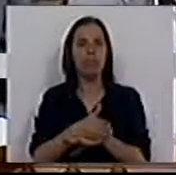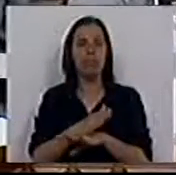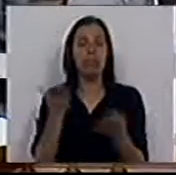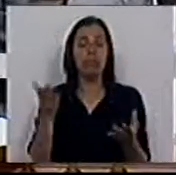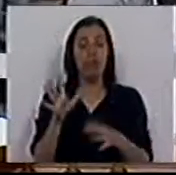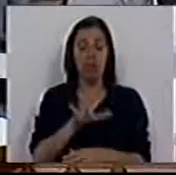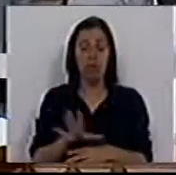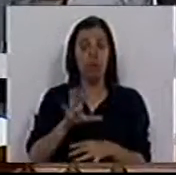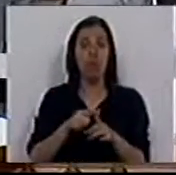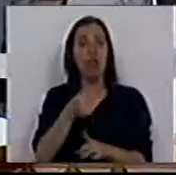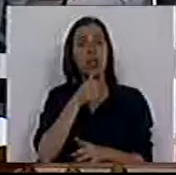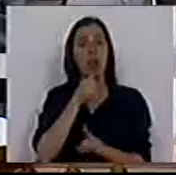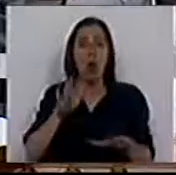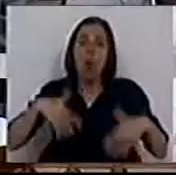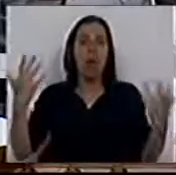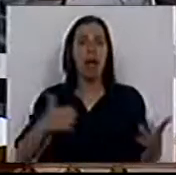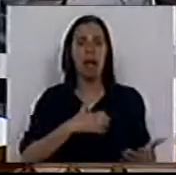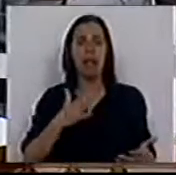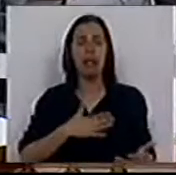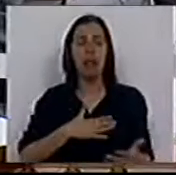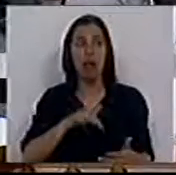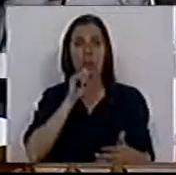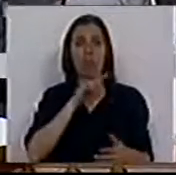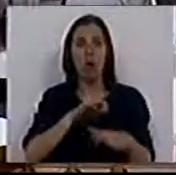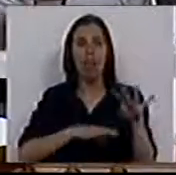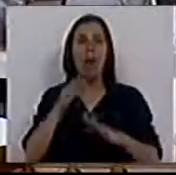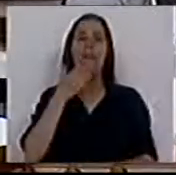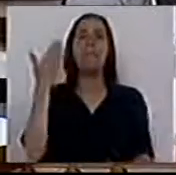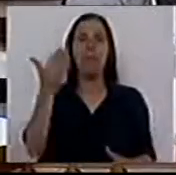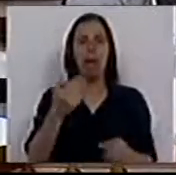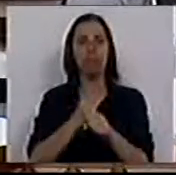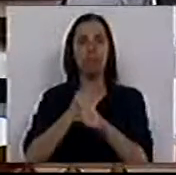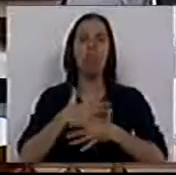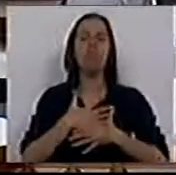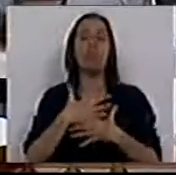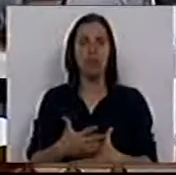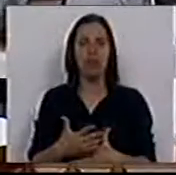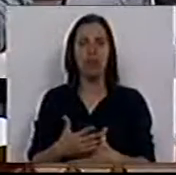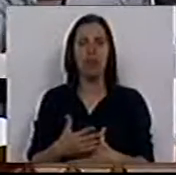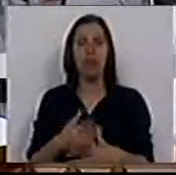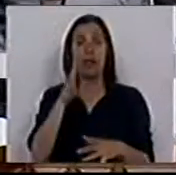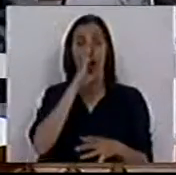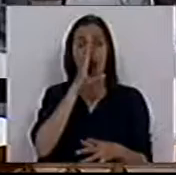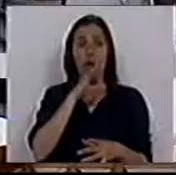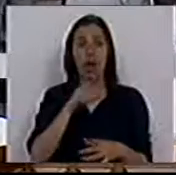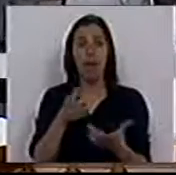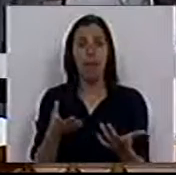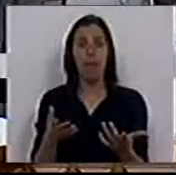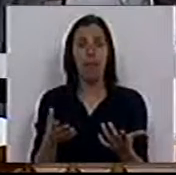Basicamente o mecanismo estabelece que qualquer entidade possa fazer um pedido para exercer esta profissão, se